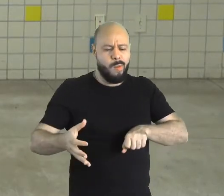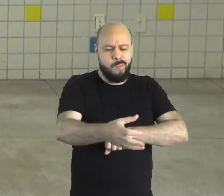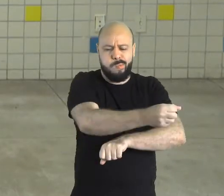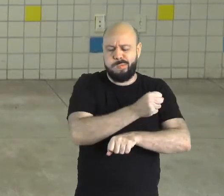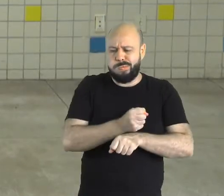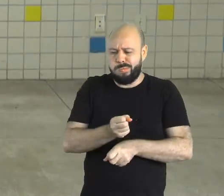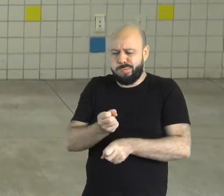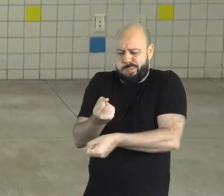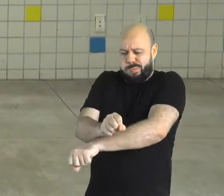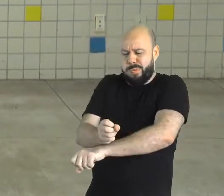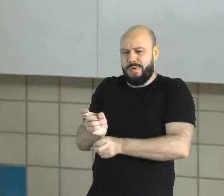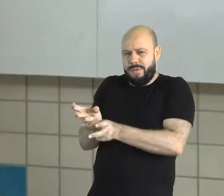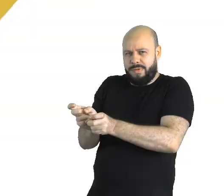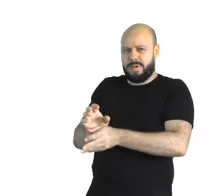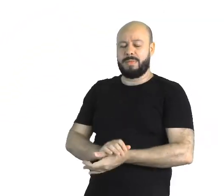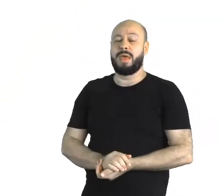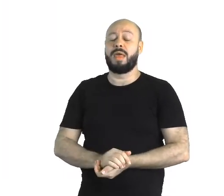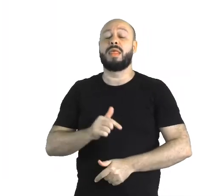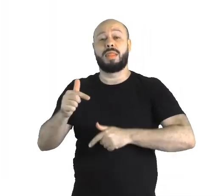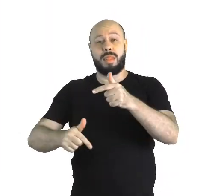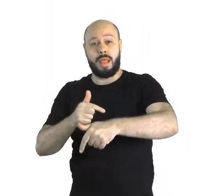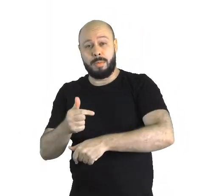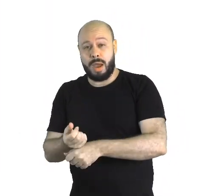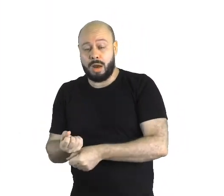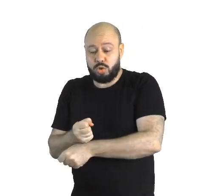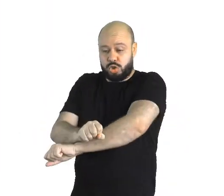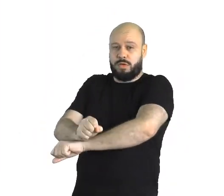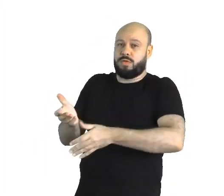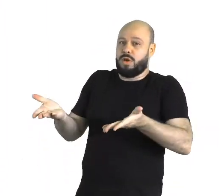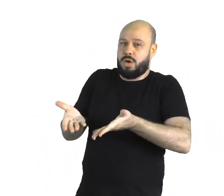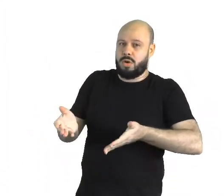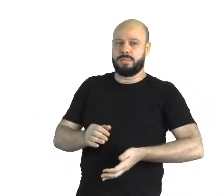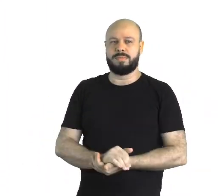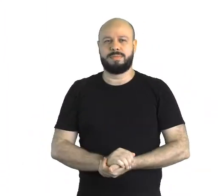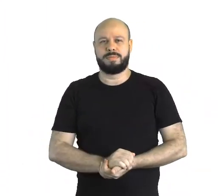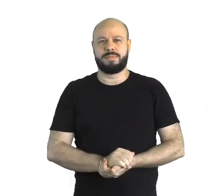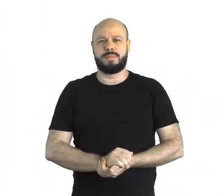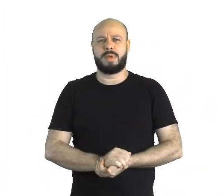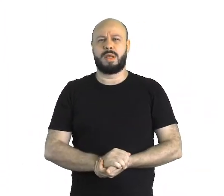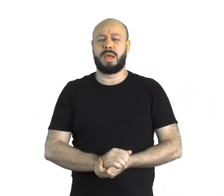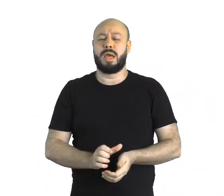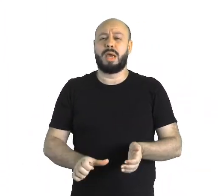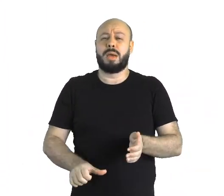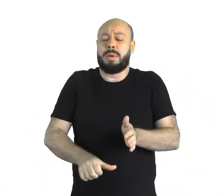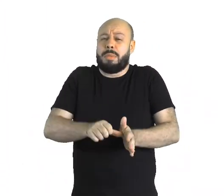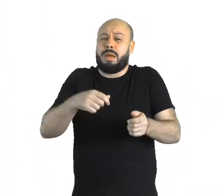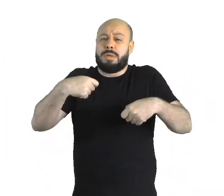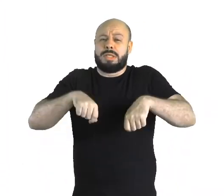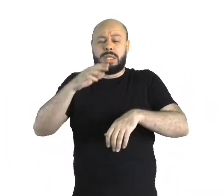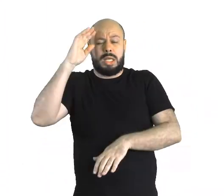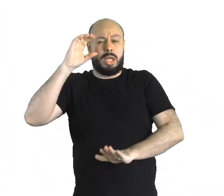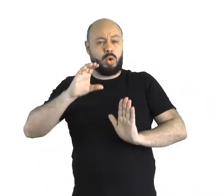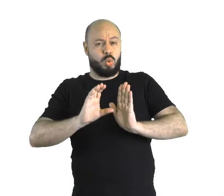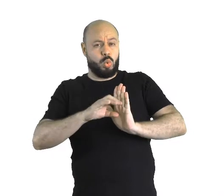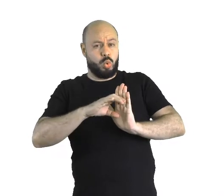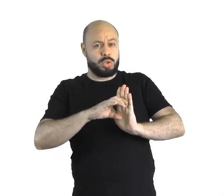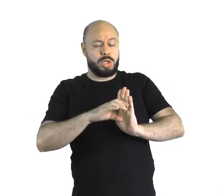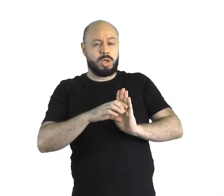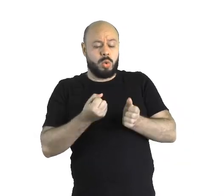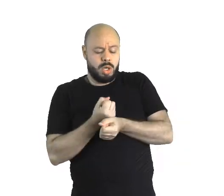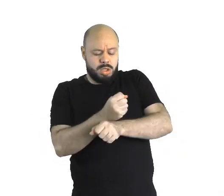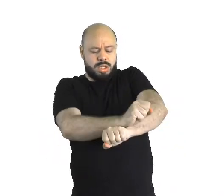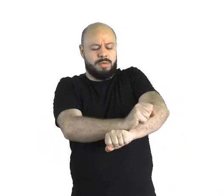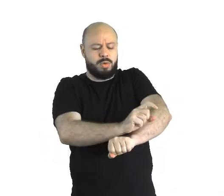trabalho escravo na atualidade. Bom, primeiro nós temos que definir esse conceito de escravidão.